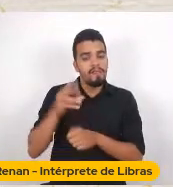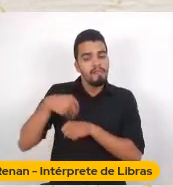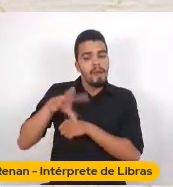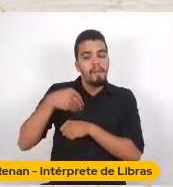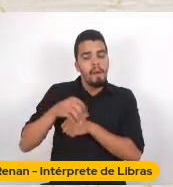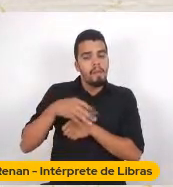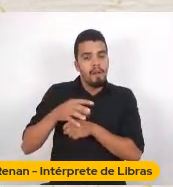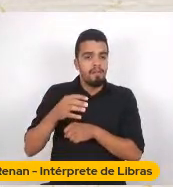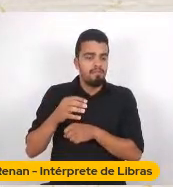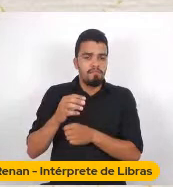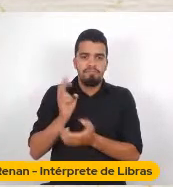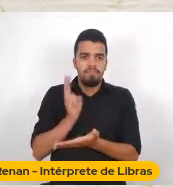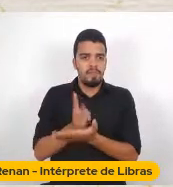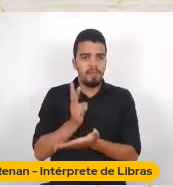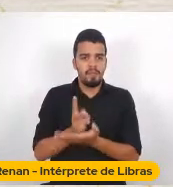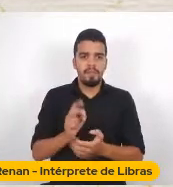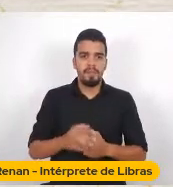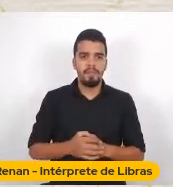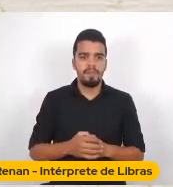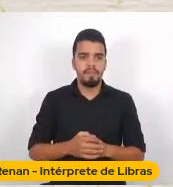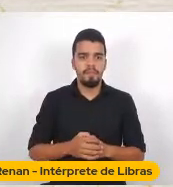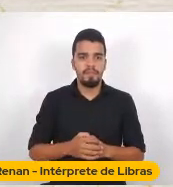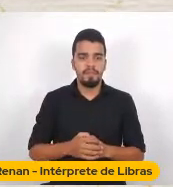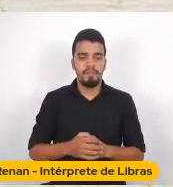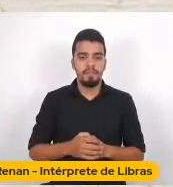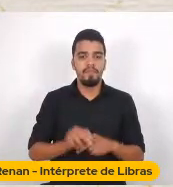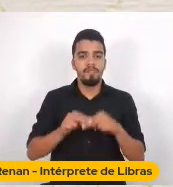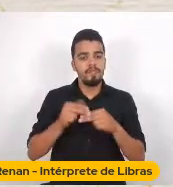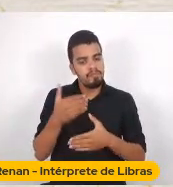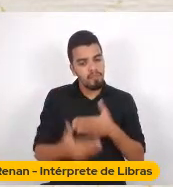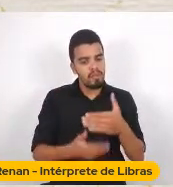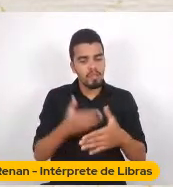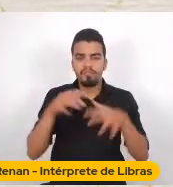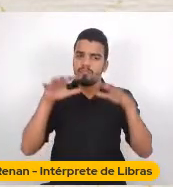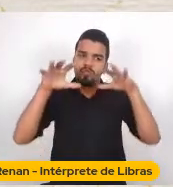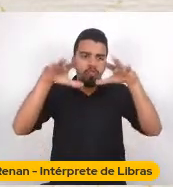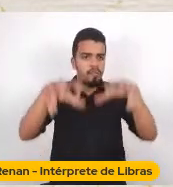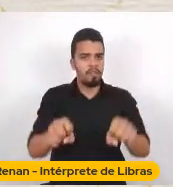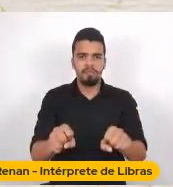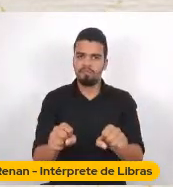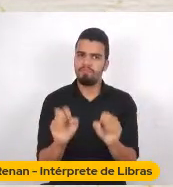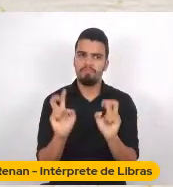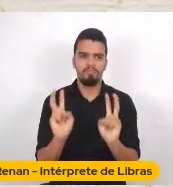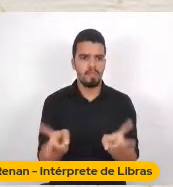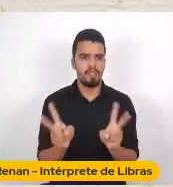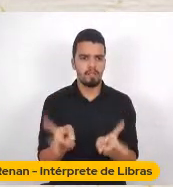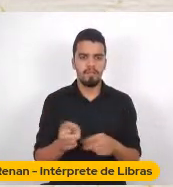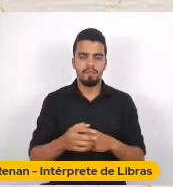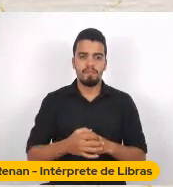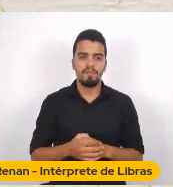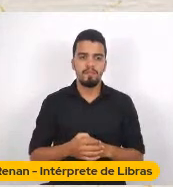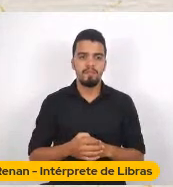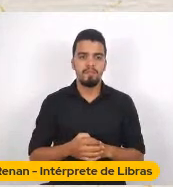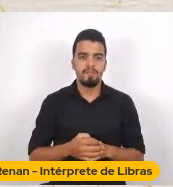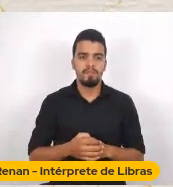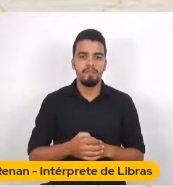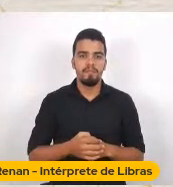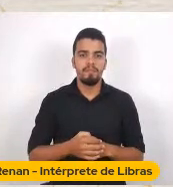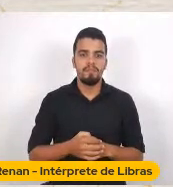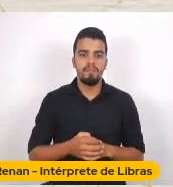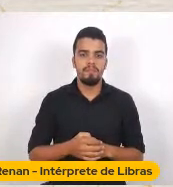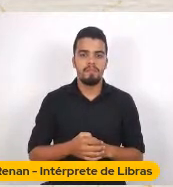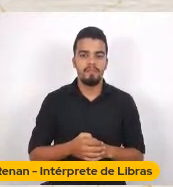sempre se constituiu Como uma operação De domínio O orientalismo Ele sempre foi Muito mais Essa